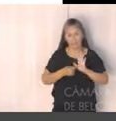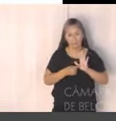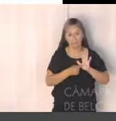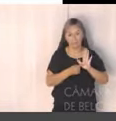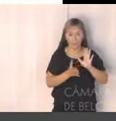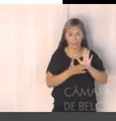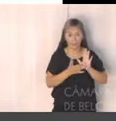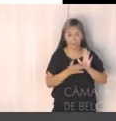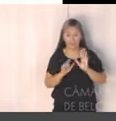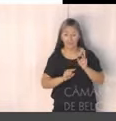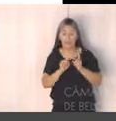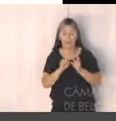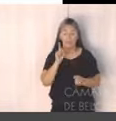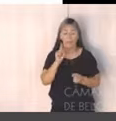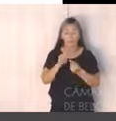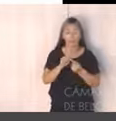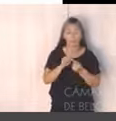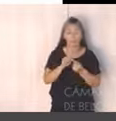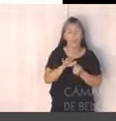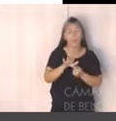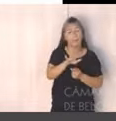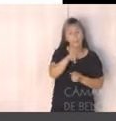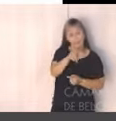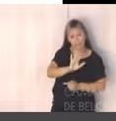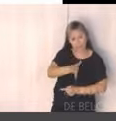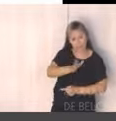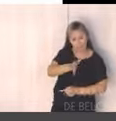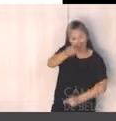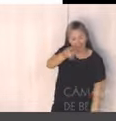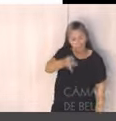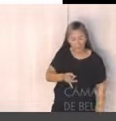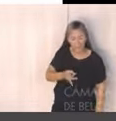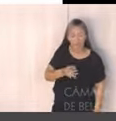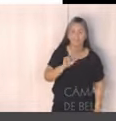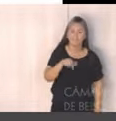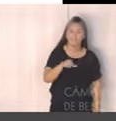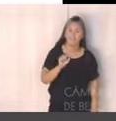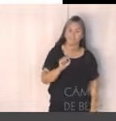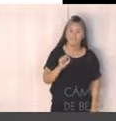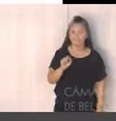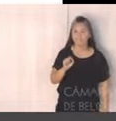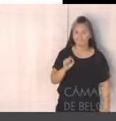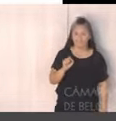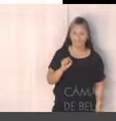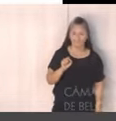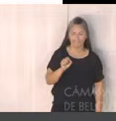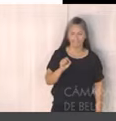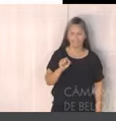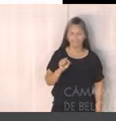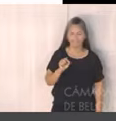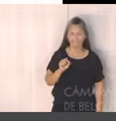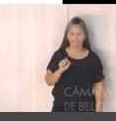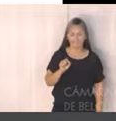essas áreas de resultados, mas como o senhor mencionou, os secretários, os dirigentes, e o corpo técnico da prefeitura está